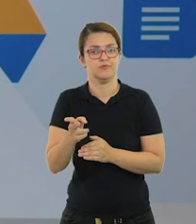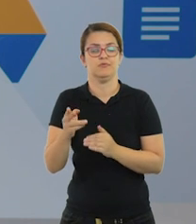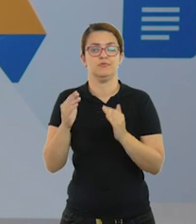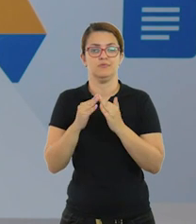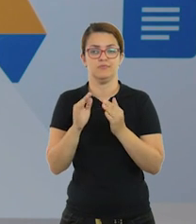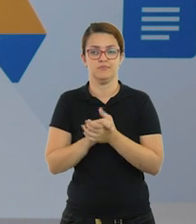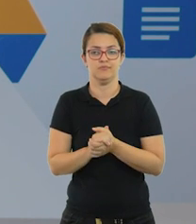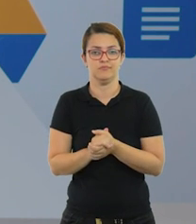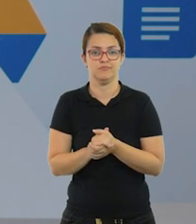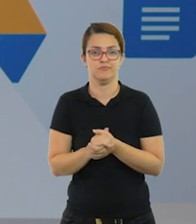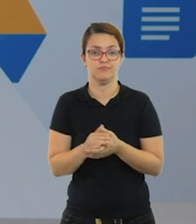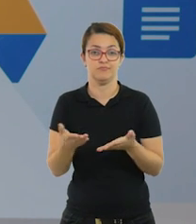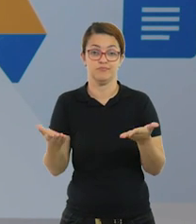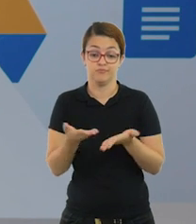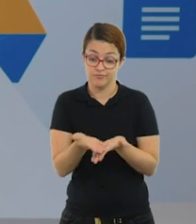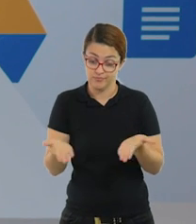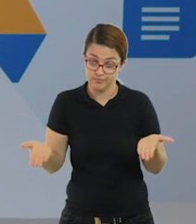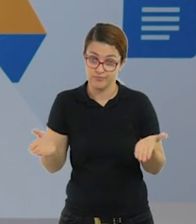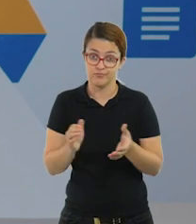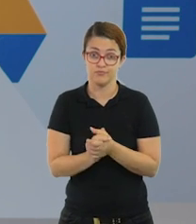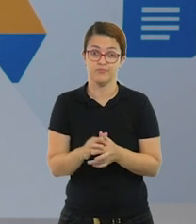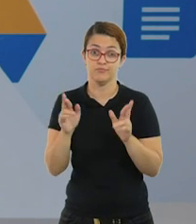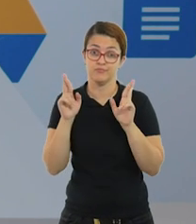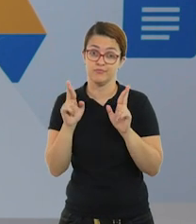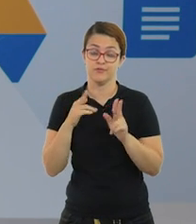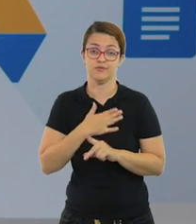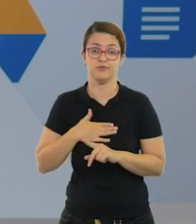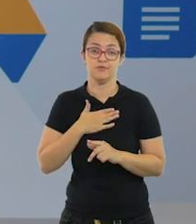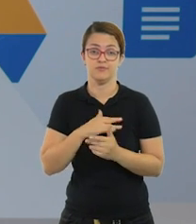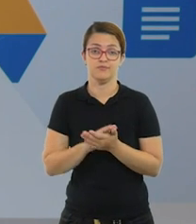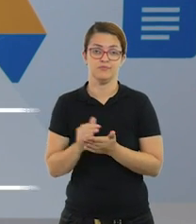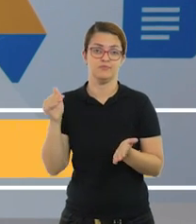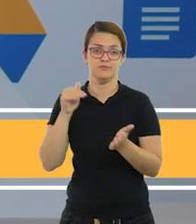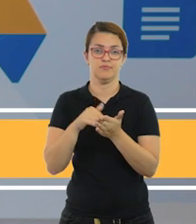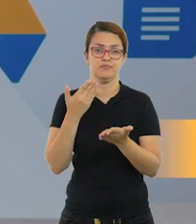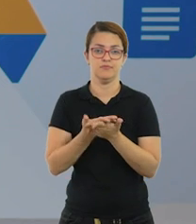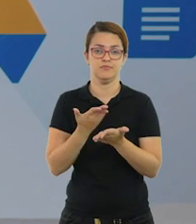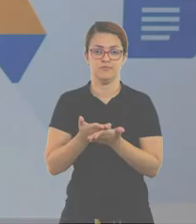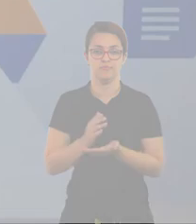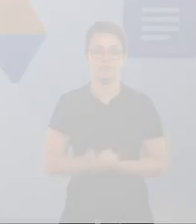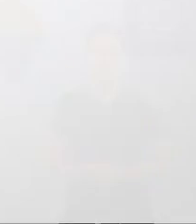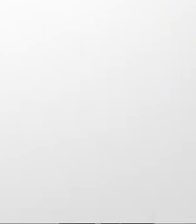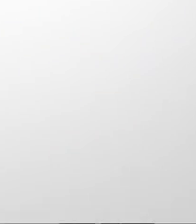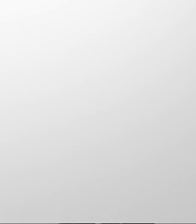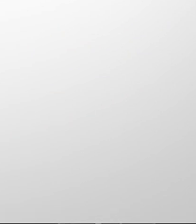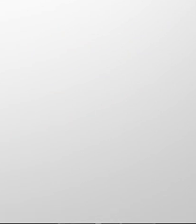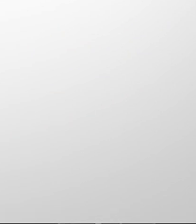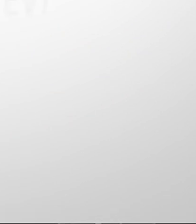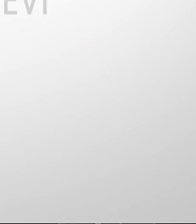estando em casa. Bom, a aula de hoje foi essa. Espero que tenham gostado e até a próxima!